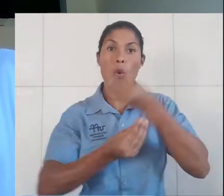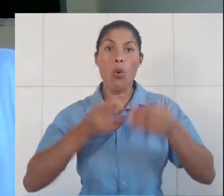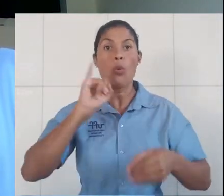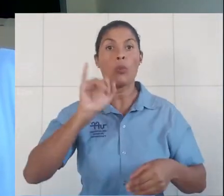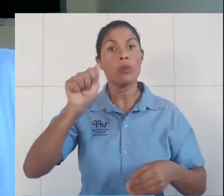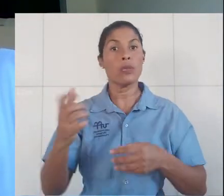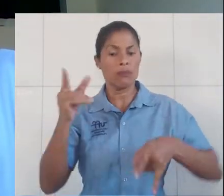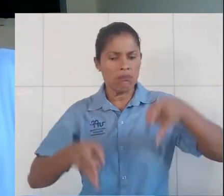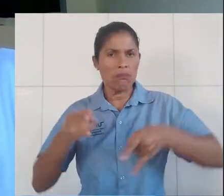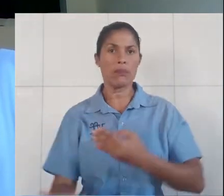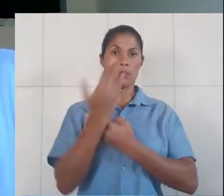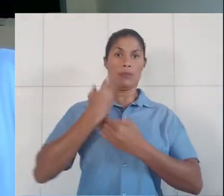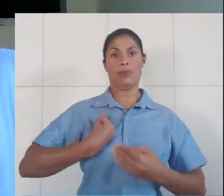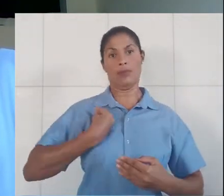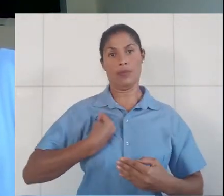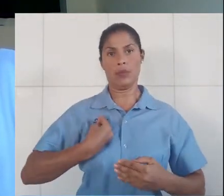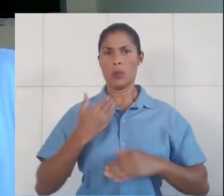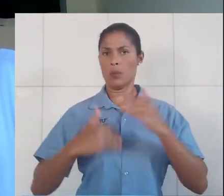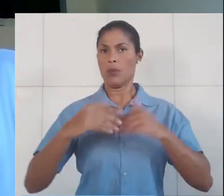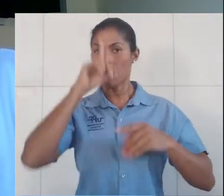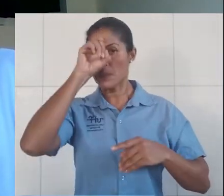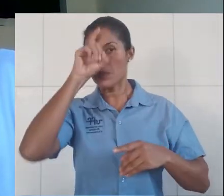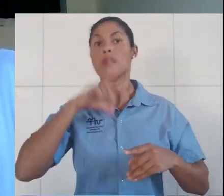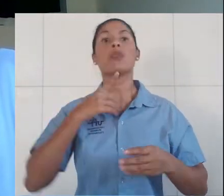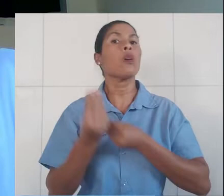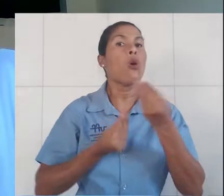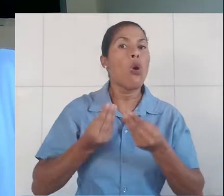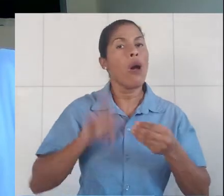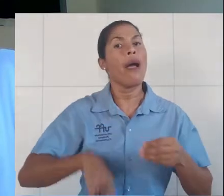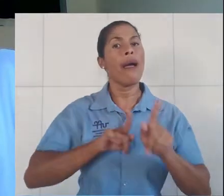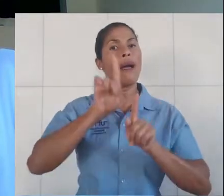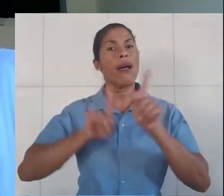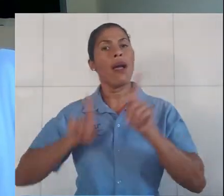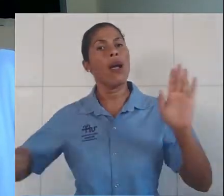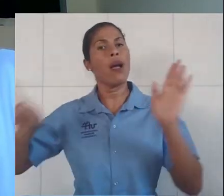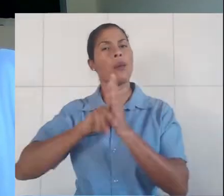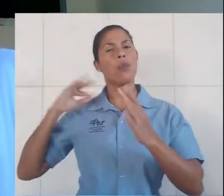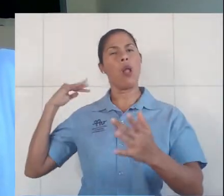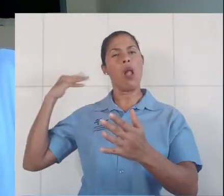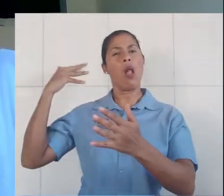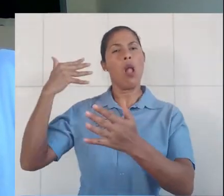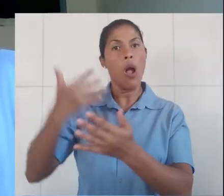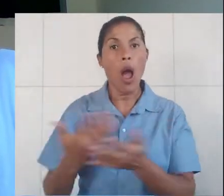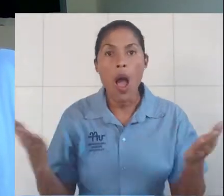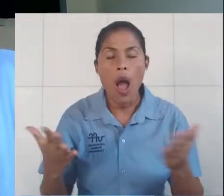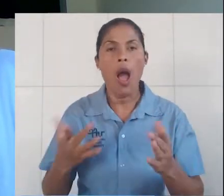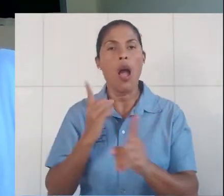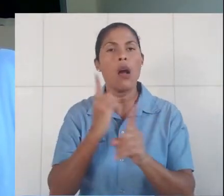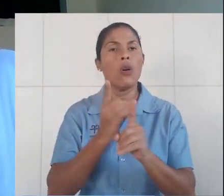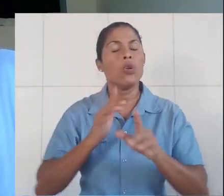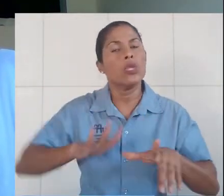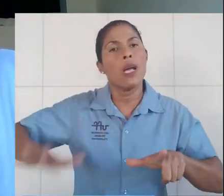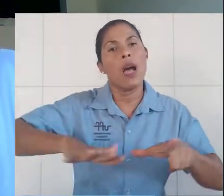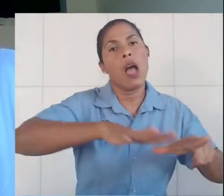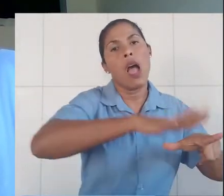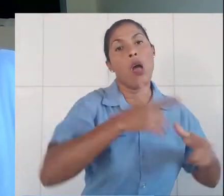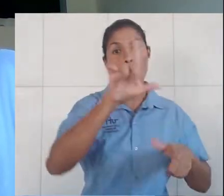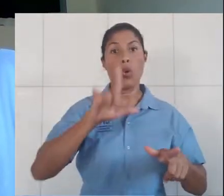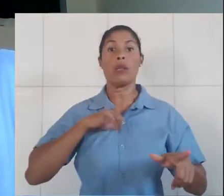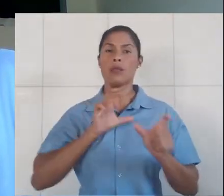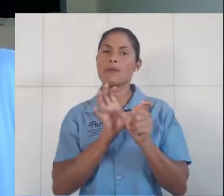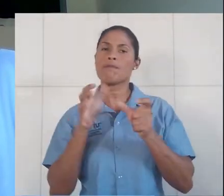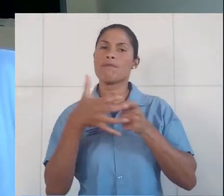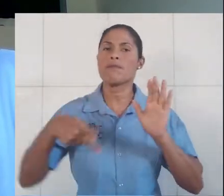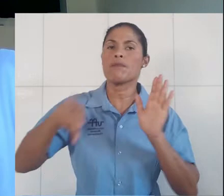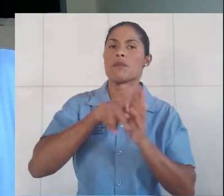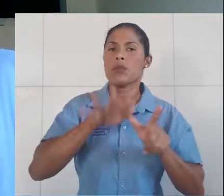leitura de hoje é para aqueles interessados no impacto da Inteligência Artificial em nossas vidas. Muitos avanços da medicina, por exemplo, se devem